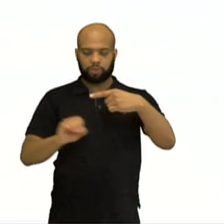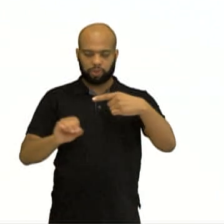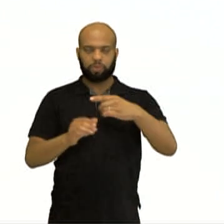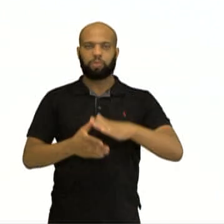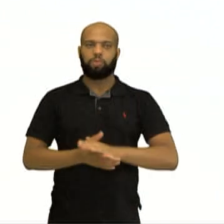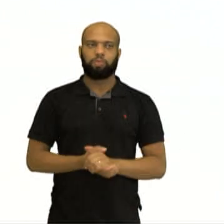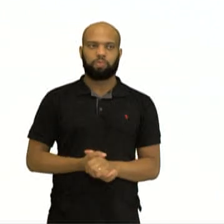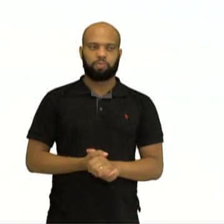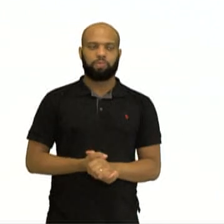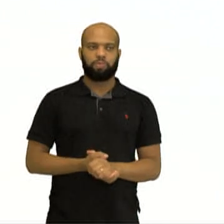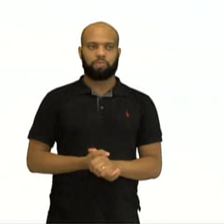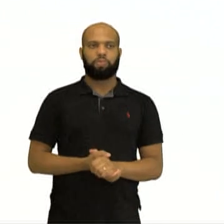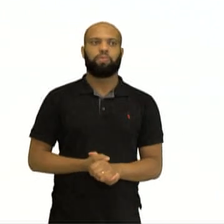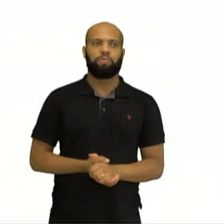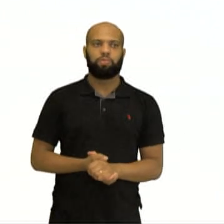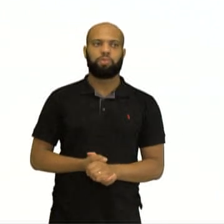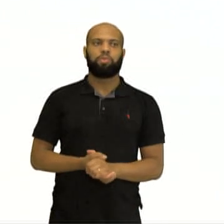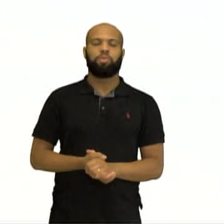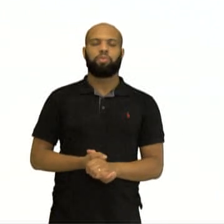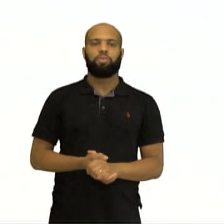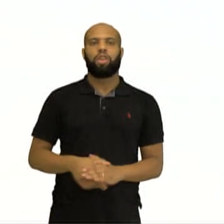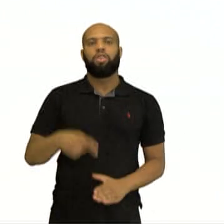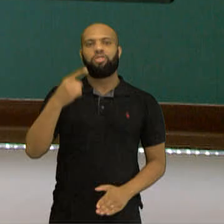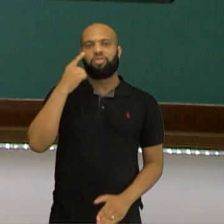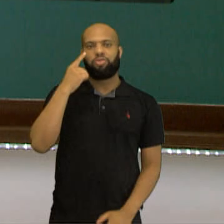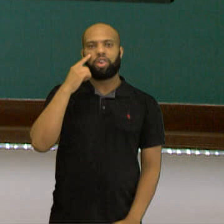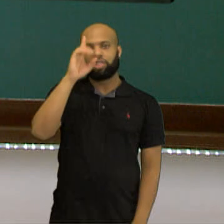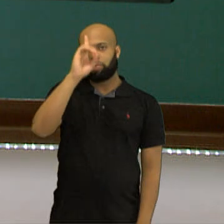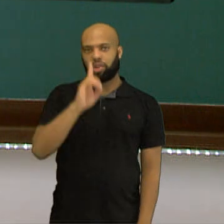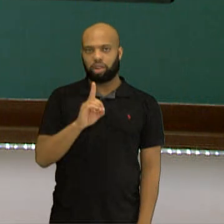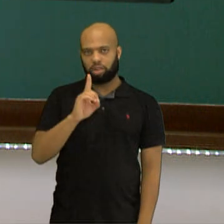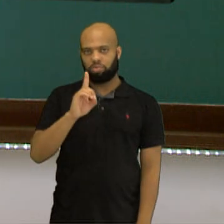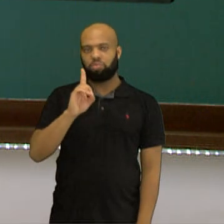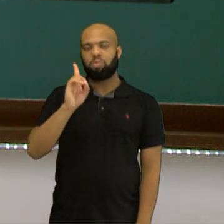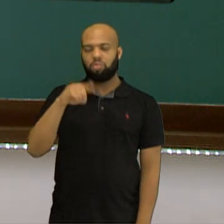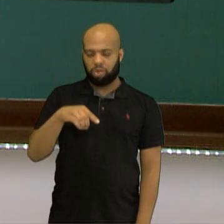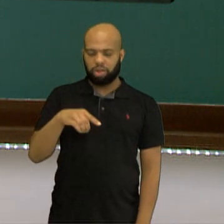Tá? Tá ali, ó, uma porcentagem representa uma fração de denominador 100.